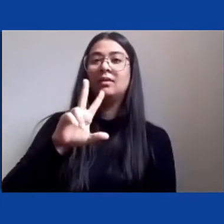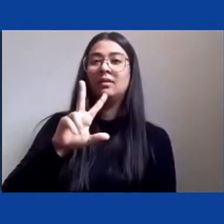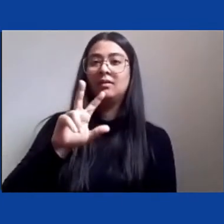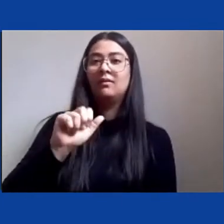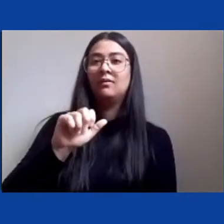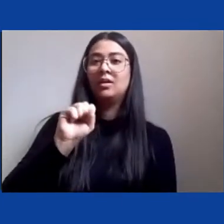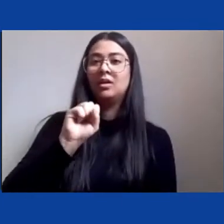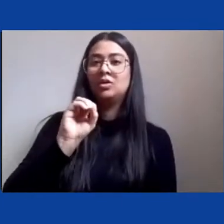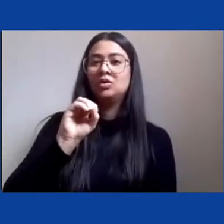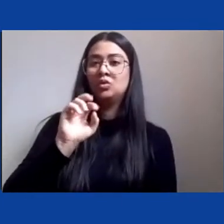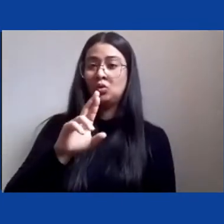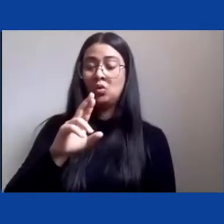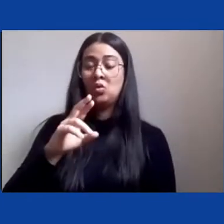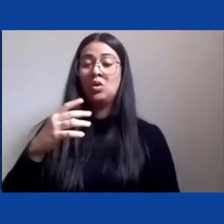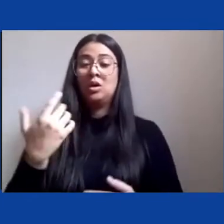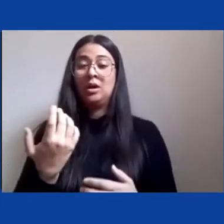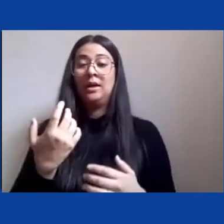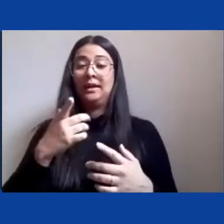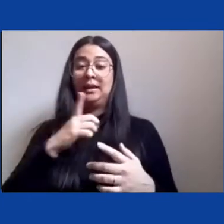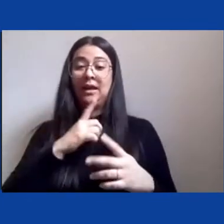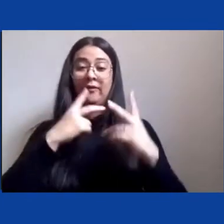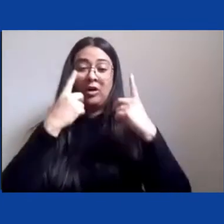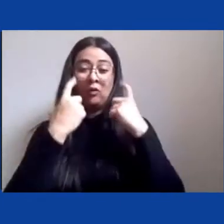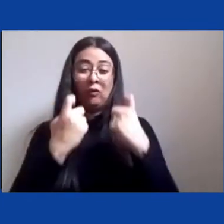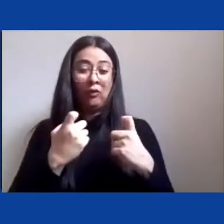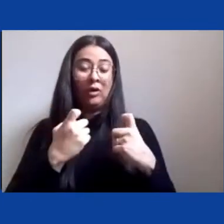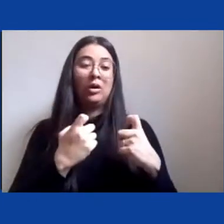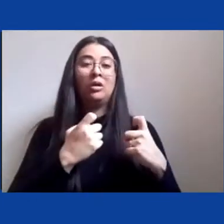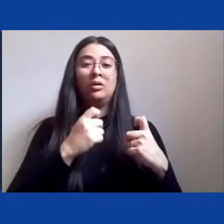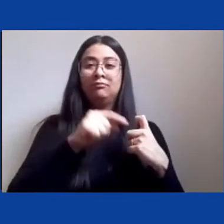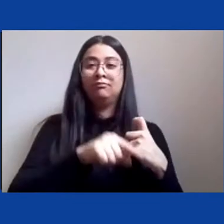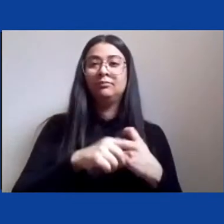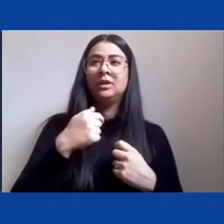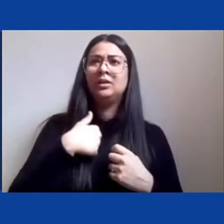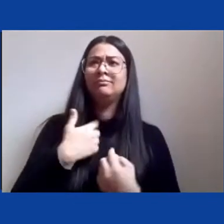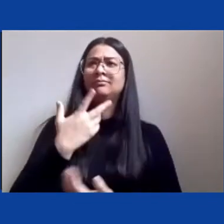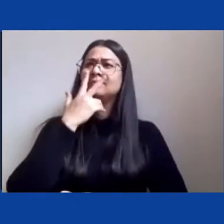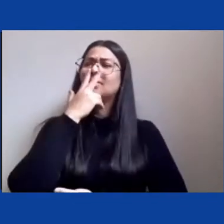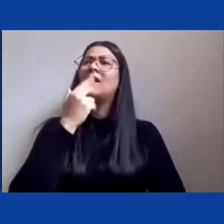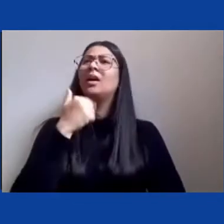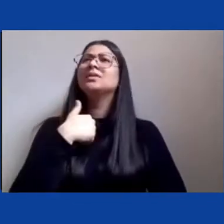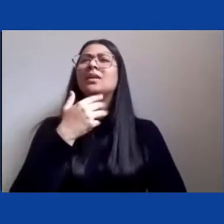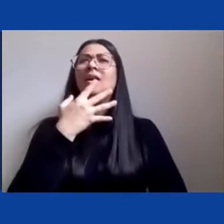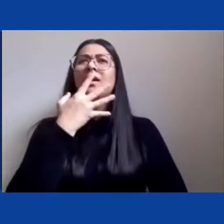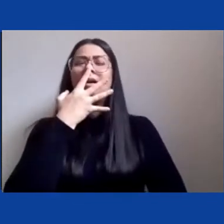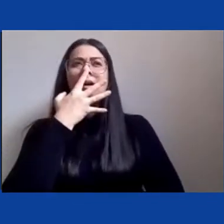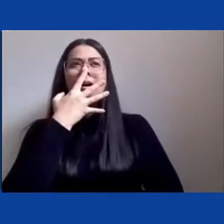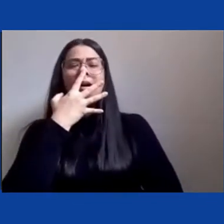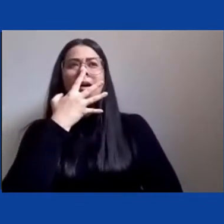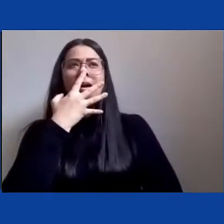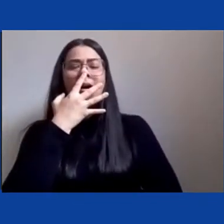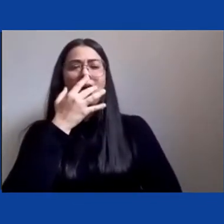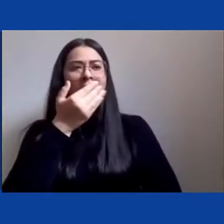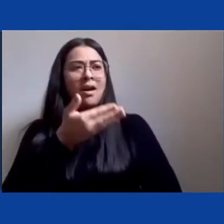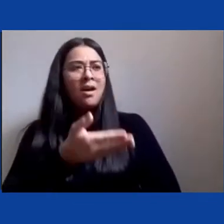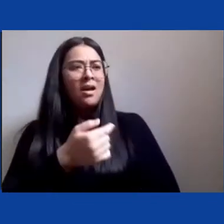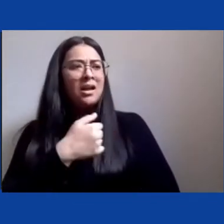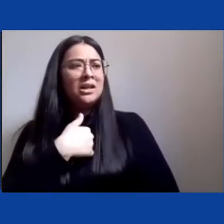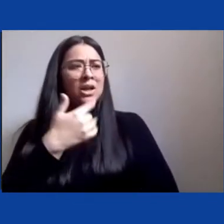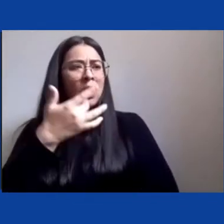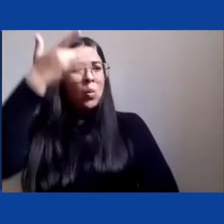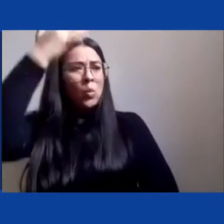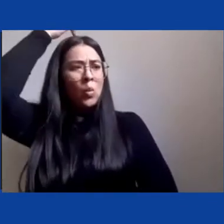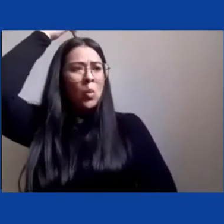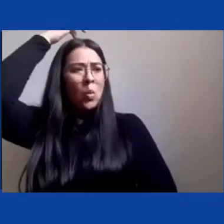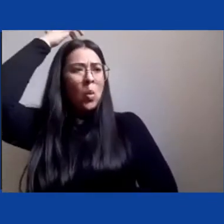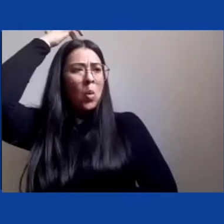sofreram ele se encantou com essa ingenuidade dos indígenas mas era uma ingenuidade